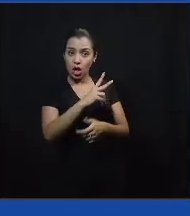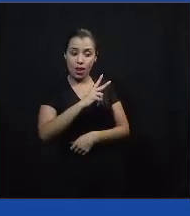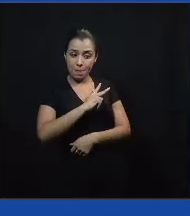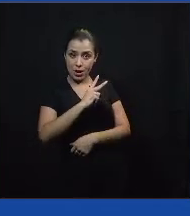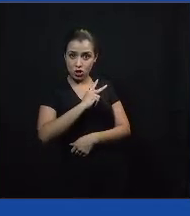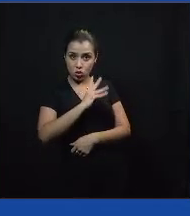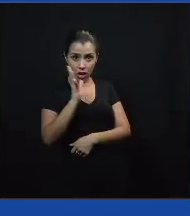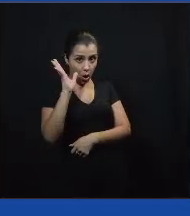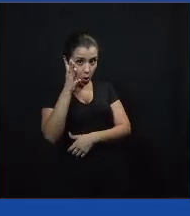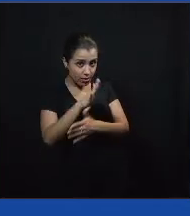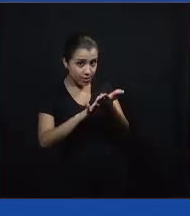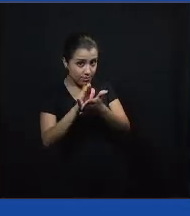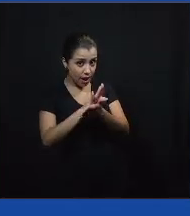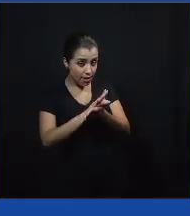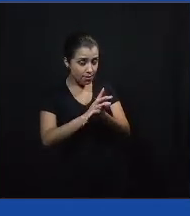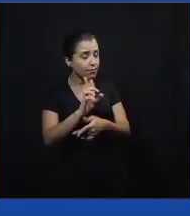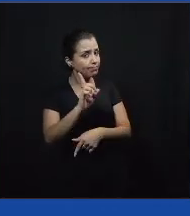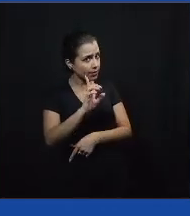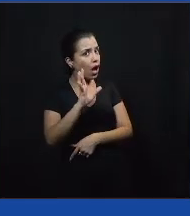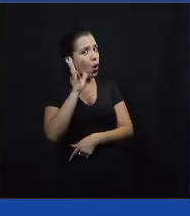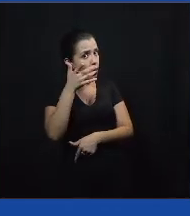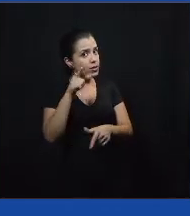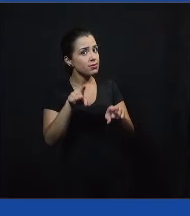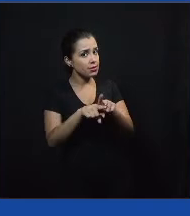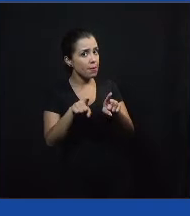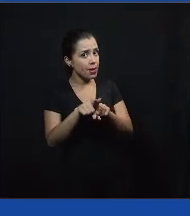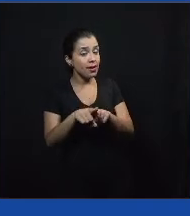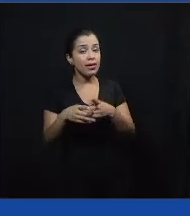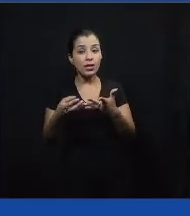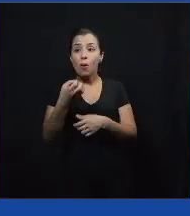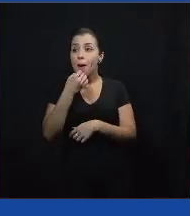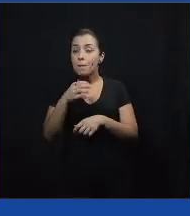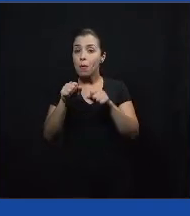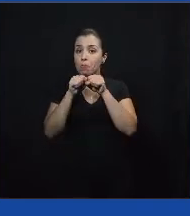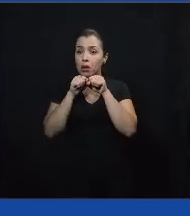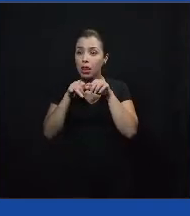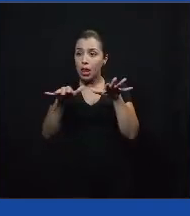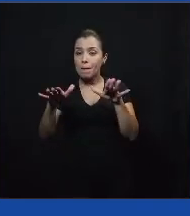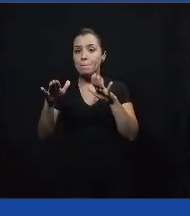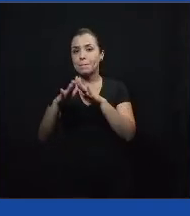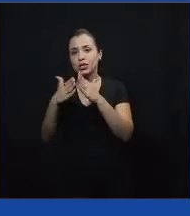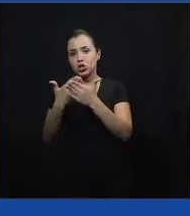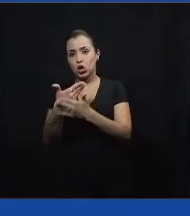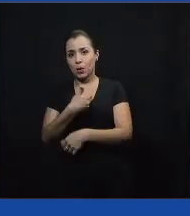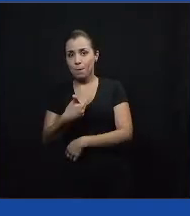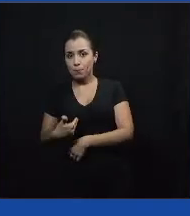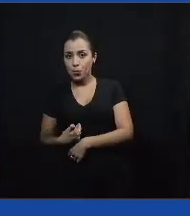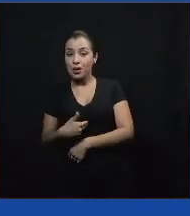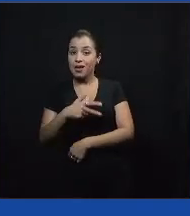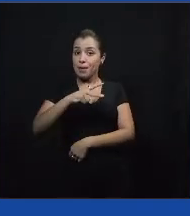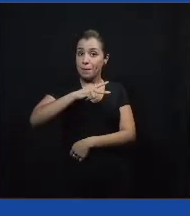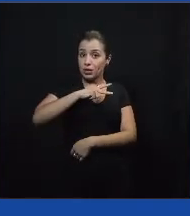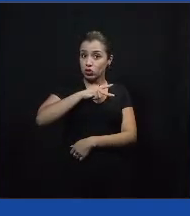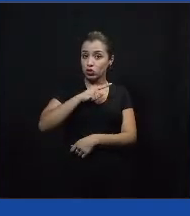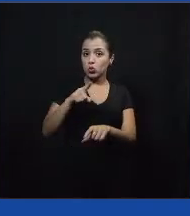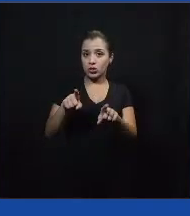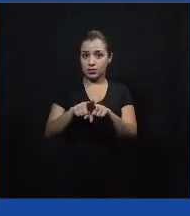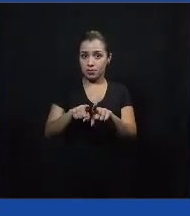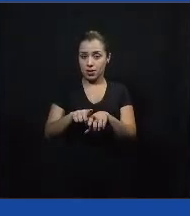aconteça. Então, o ideal é estender isso para escolas públicas e particulares, as duas coisas.